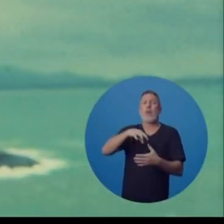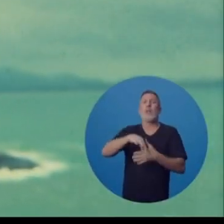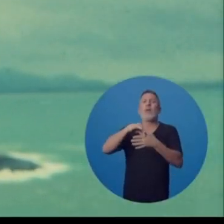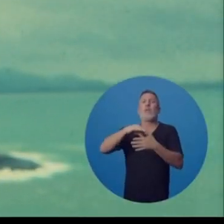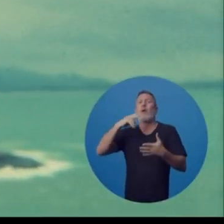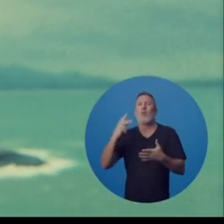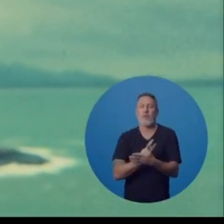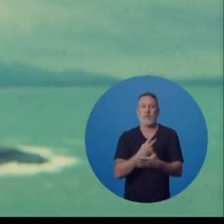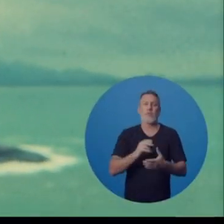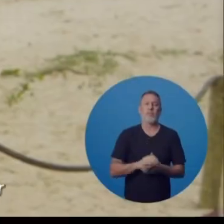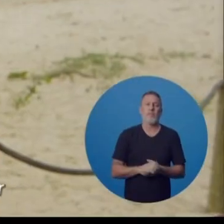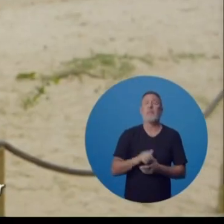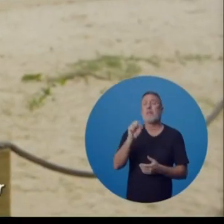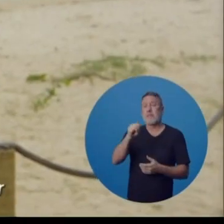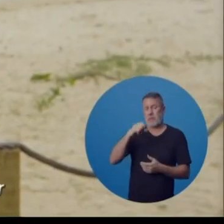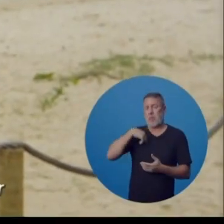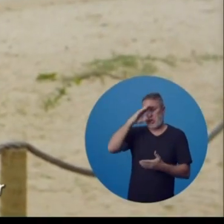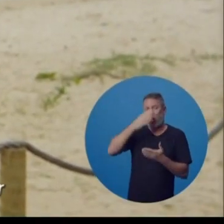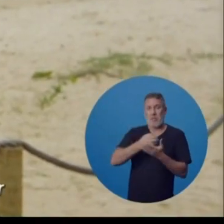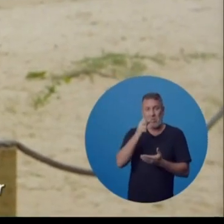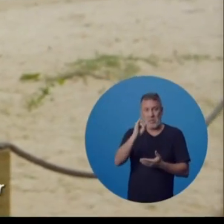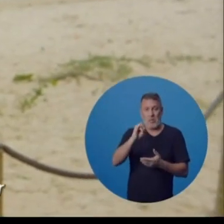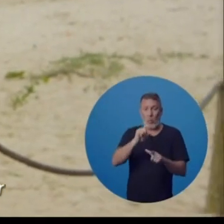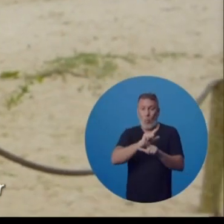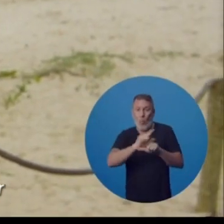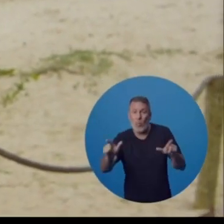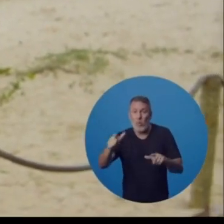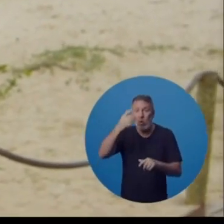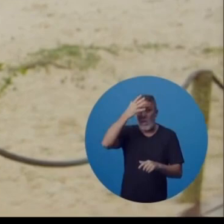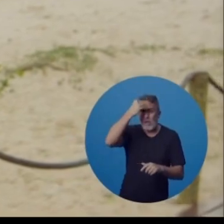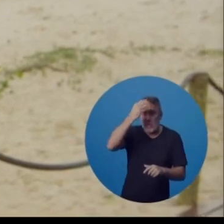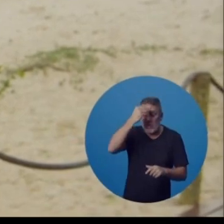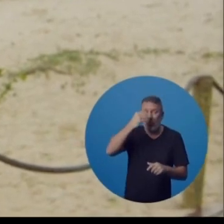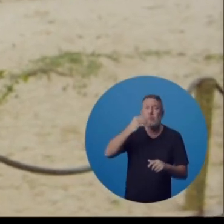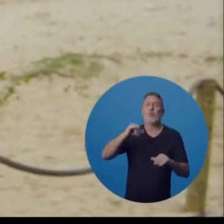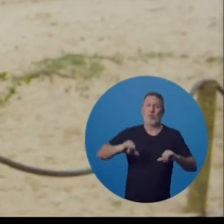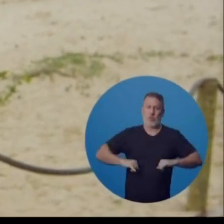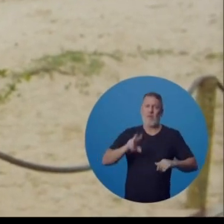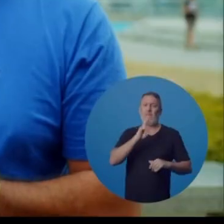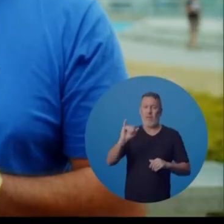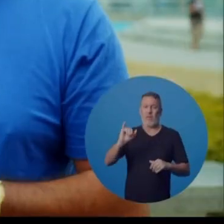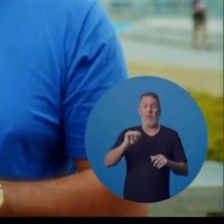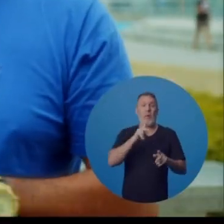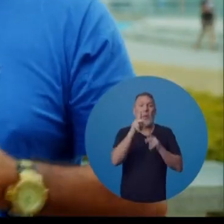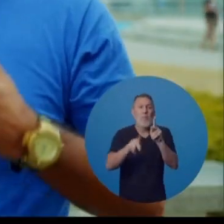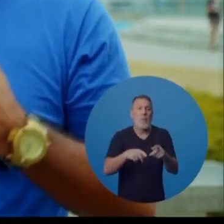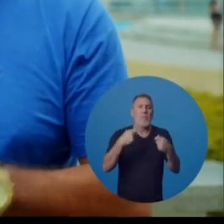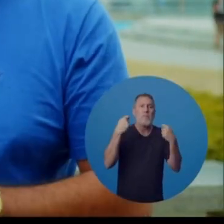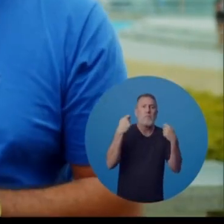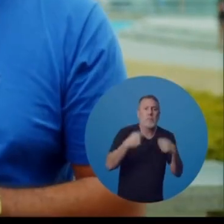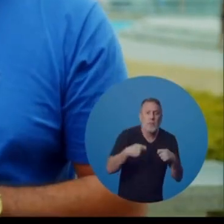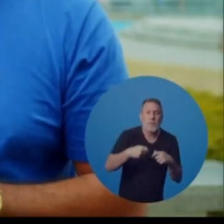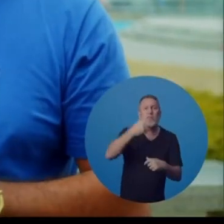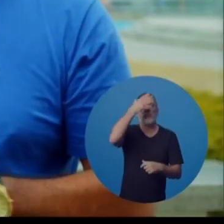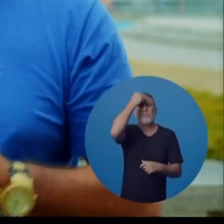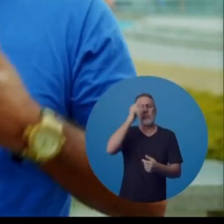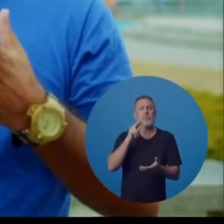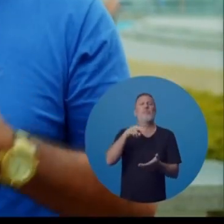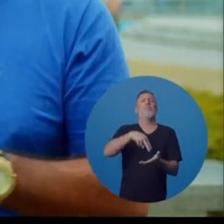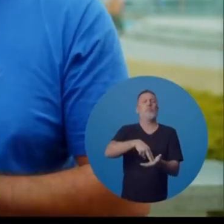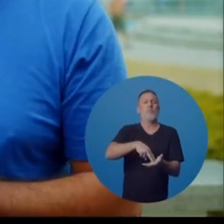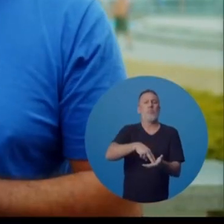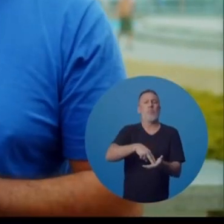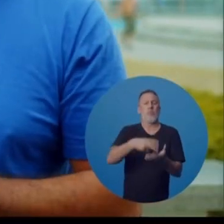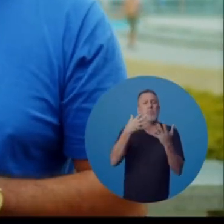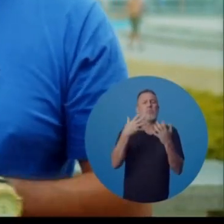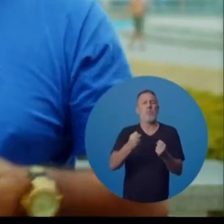acontecerem. Sim, eu creio que o estado teria muito a perder se não tivesse o Casa Grande na pandemia. Quando a população precisou, o